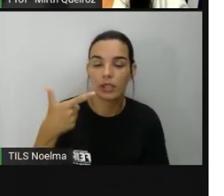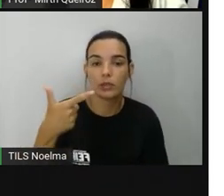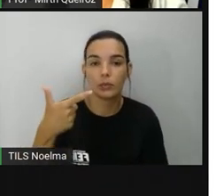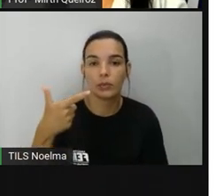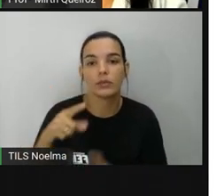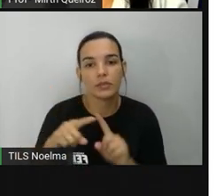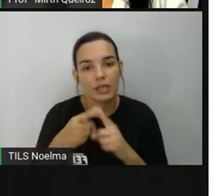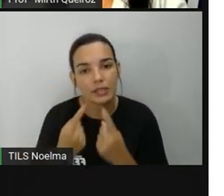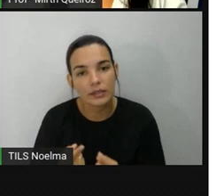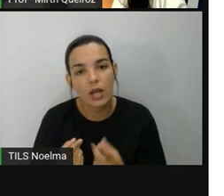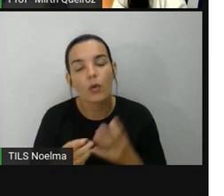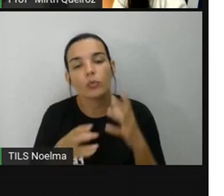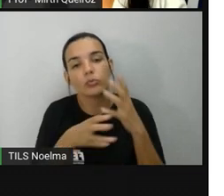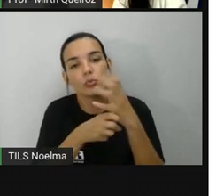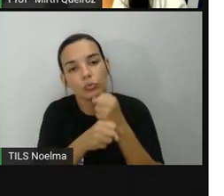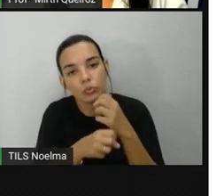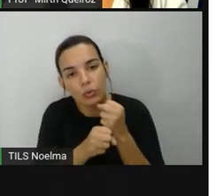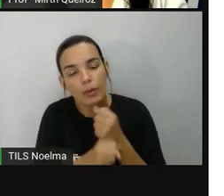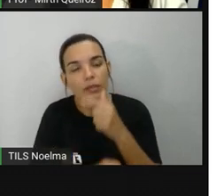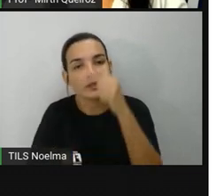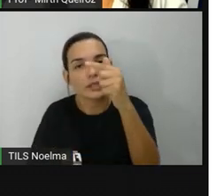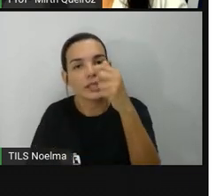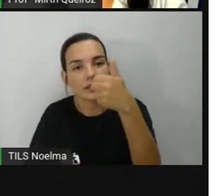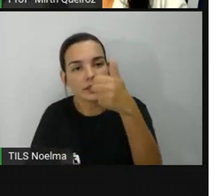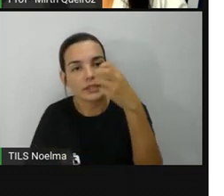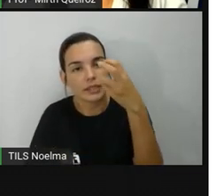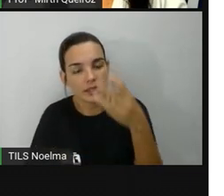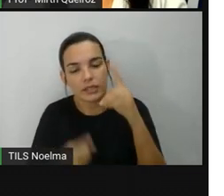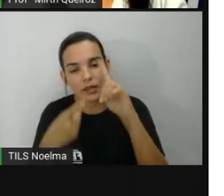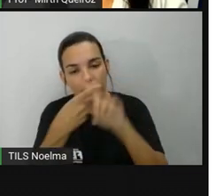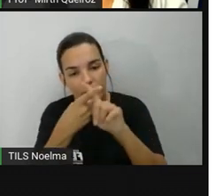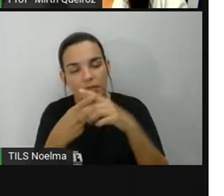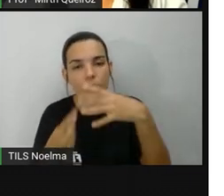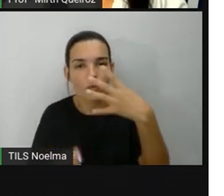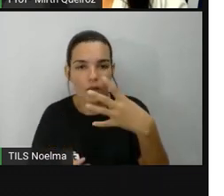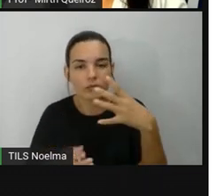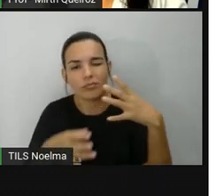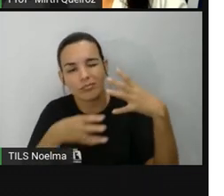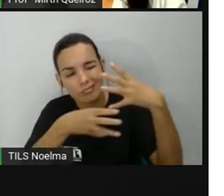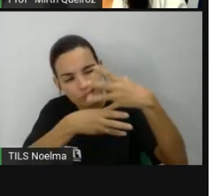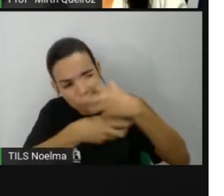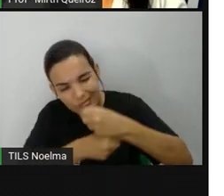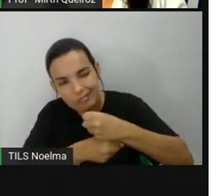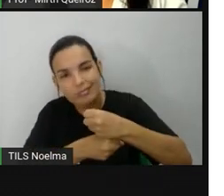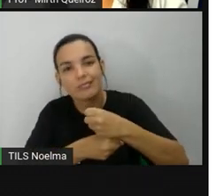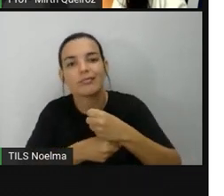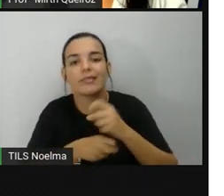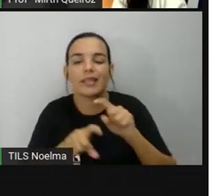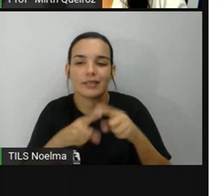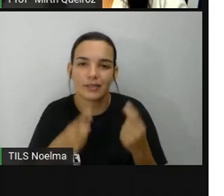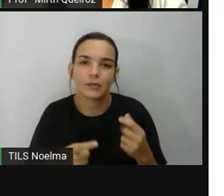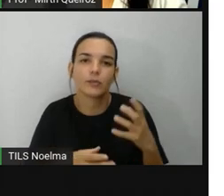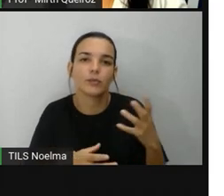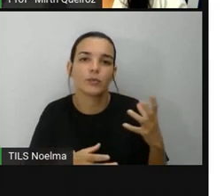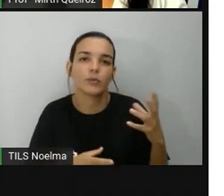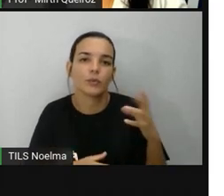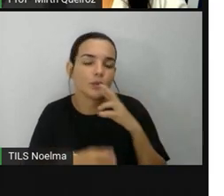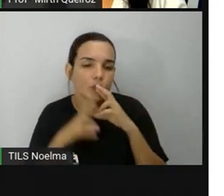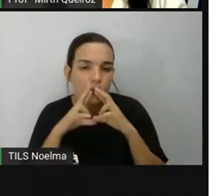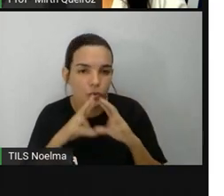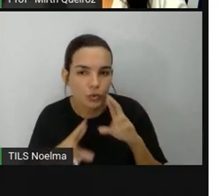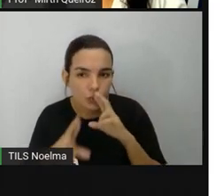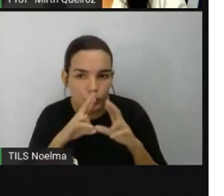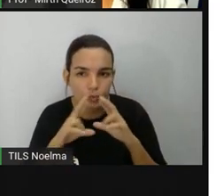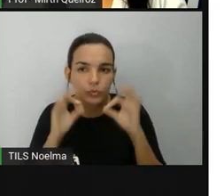Isso mesmo. Pegaríamos 713 vezes 4 e multiplicaríamos. 4 vezes 3, 12.